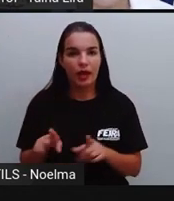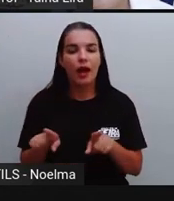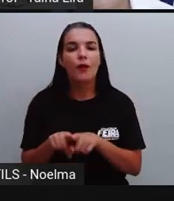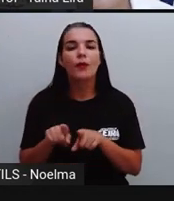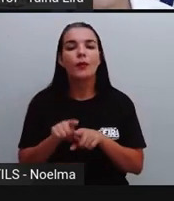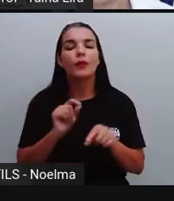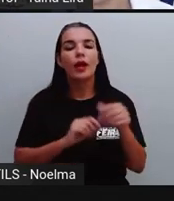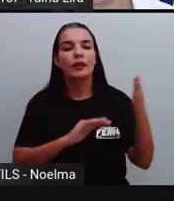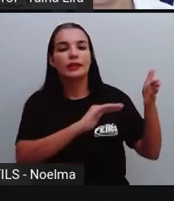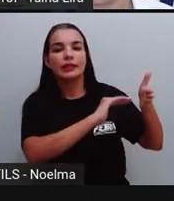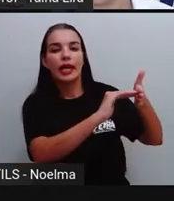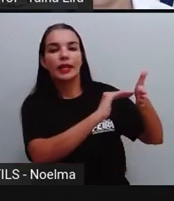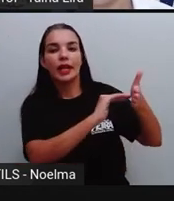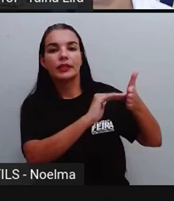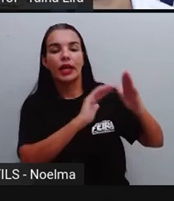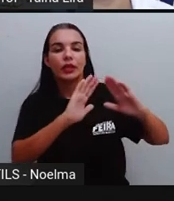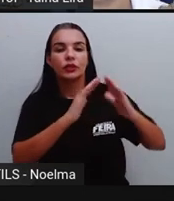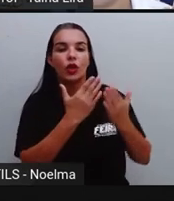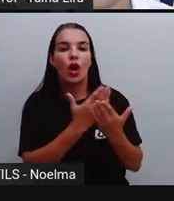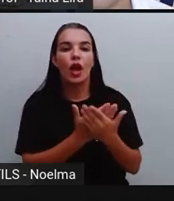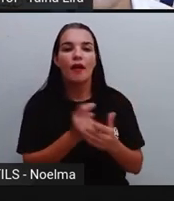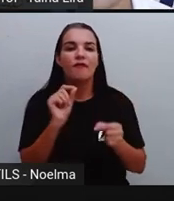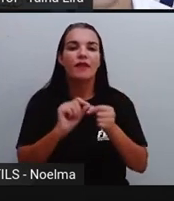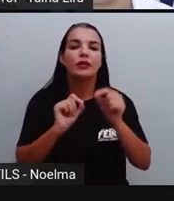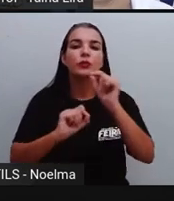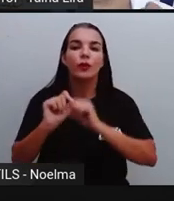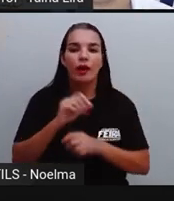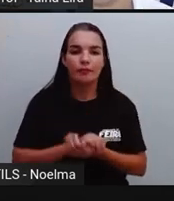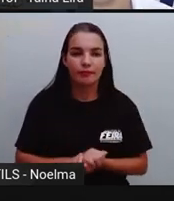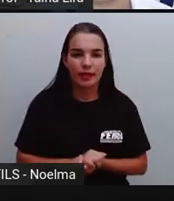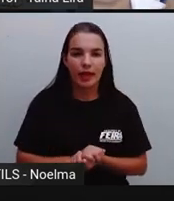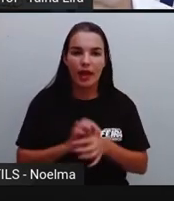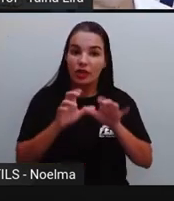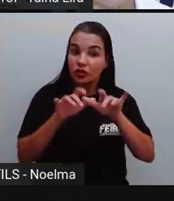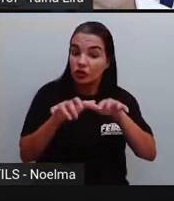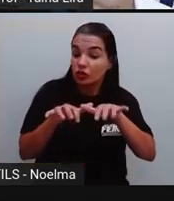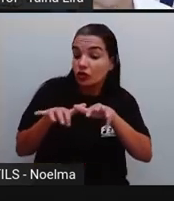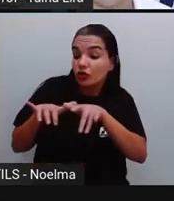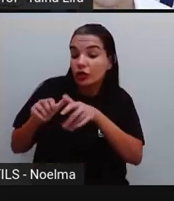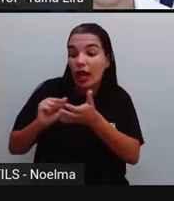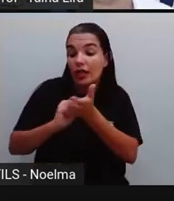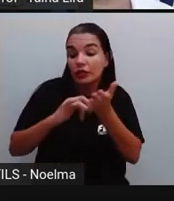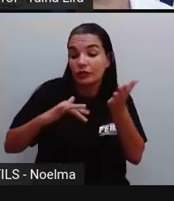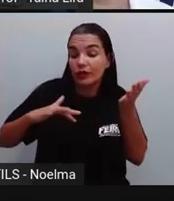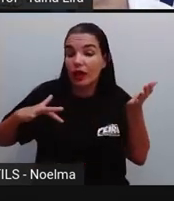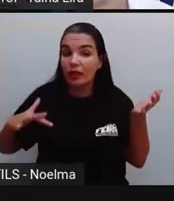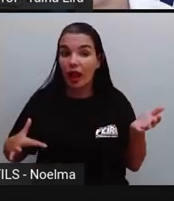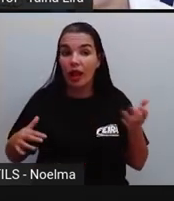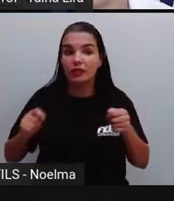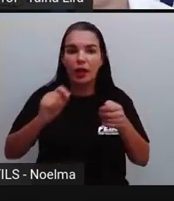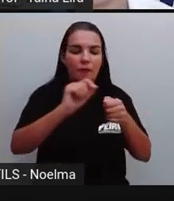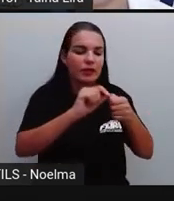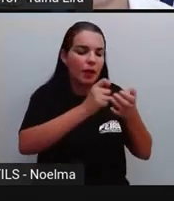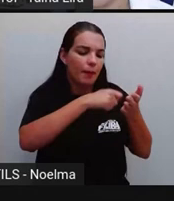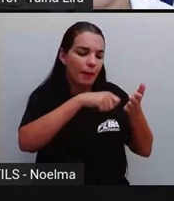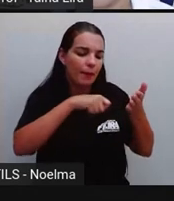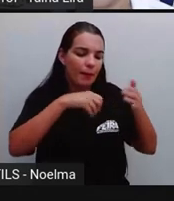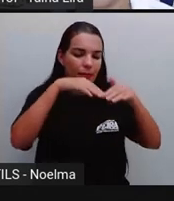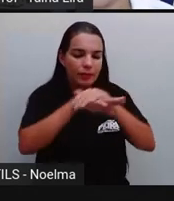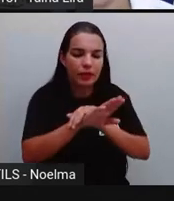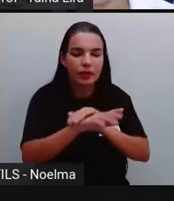secretário escolar, tá? Que vai digitar atividades escolares, preencher e arquivar